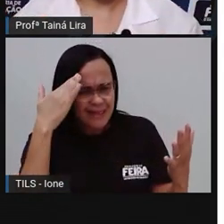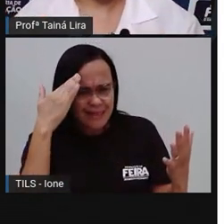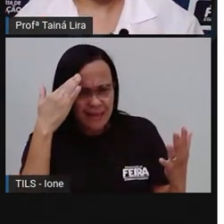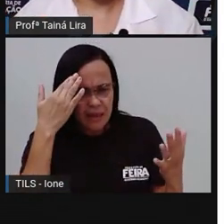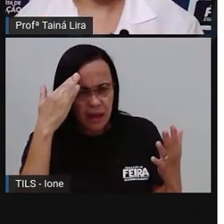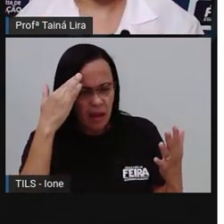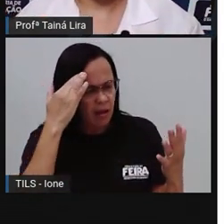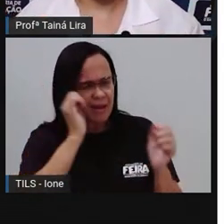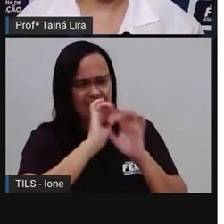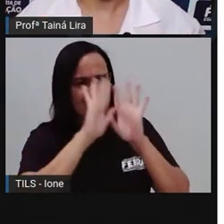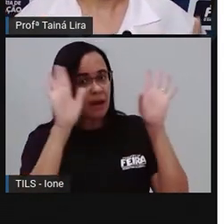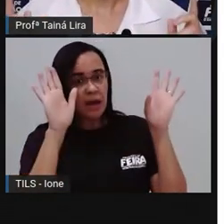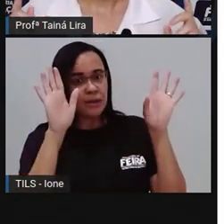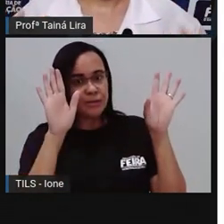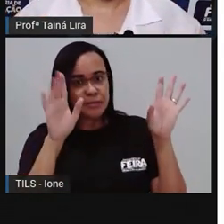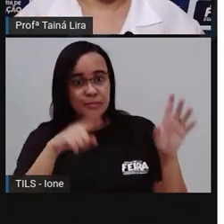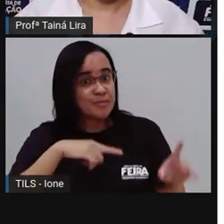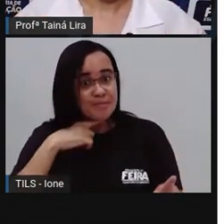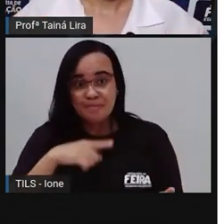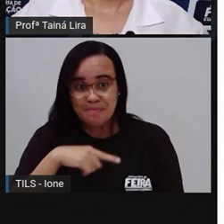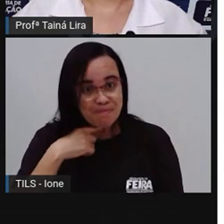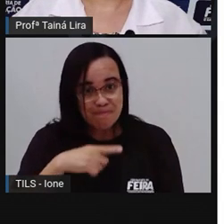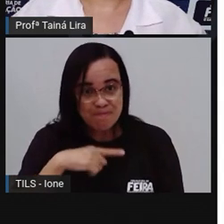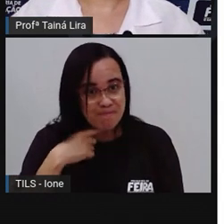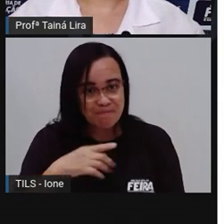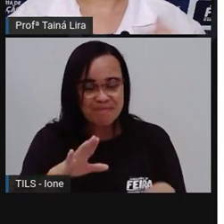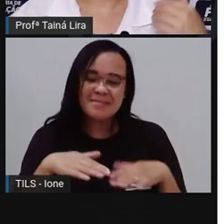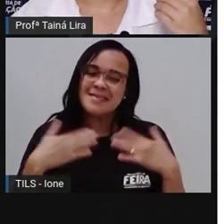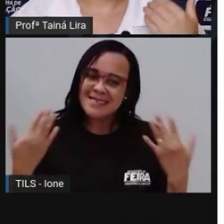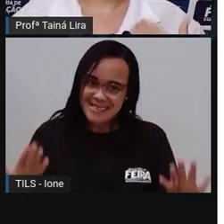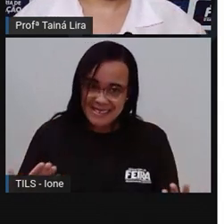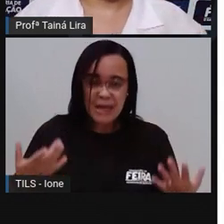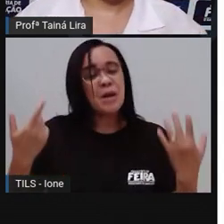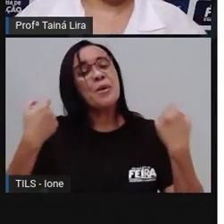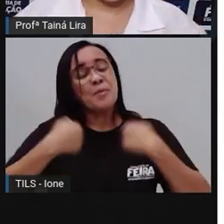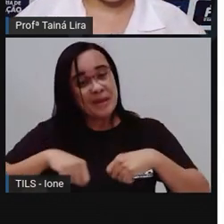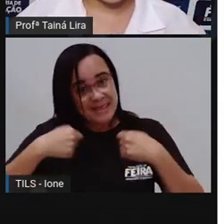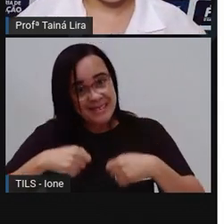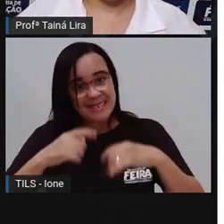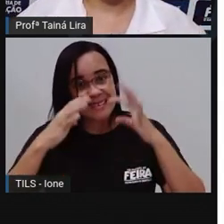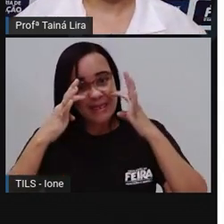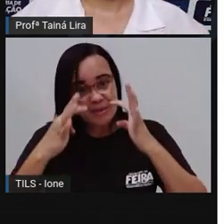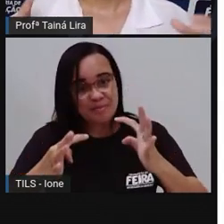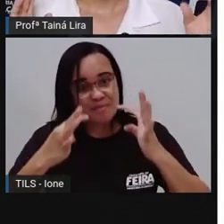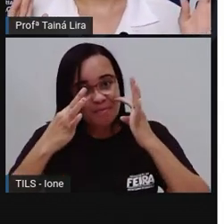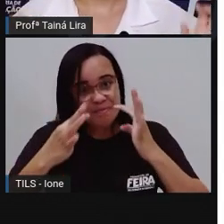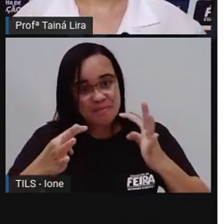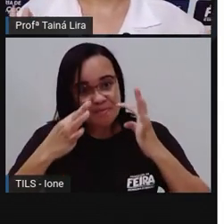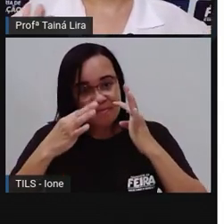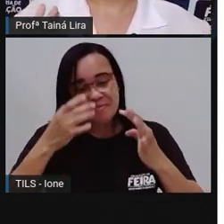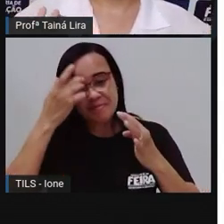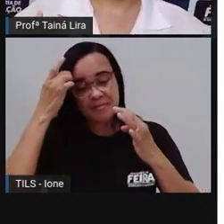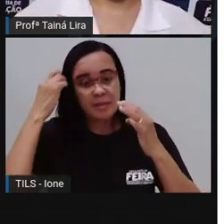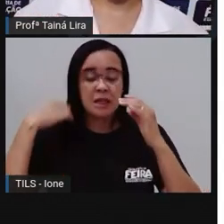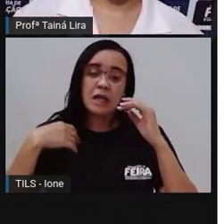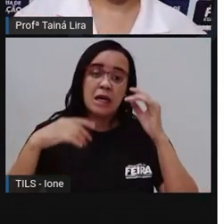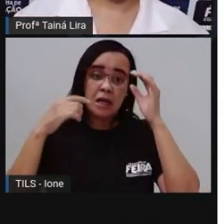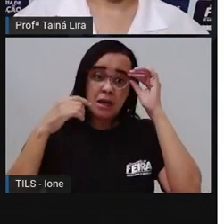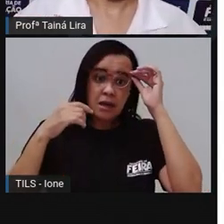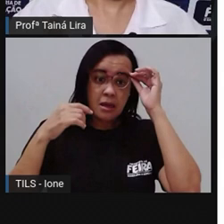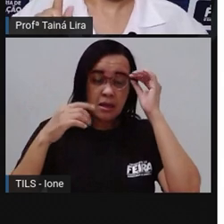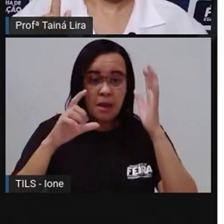escrito ali naquele texto, tá bom? Então, observar ali o espaço entre as palavras, a distância das